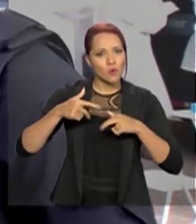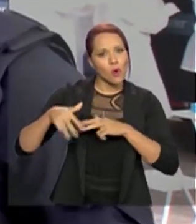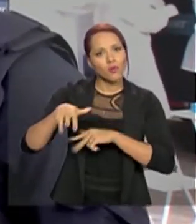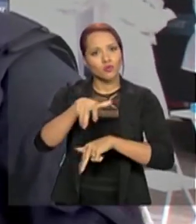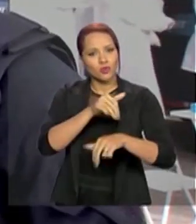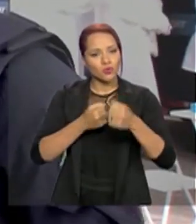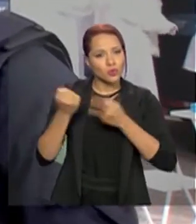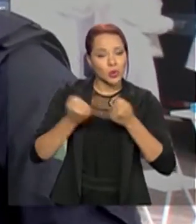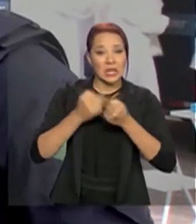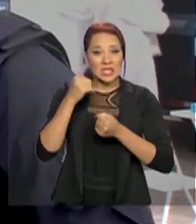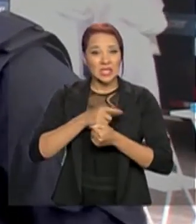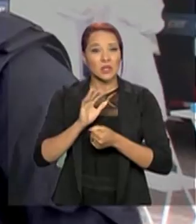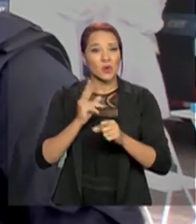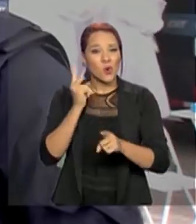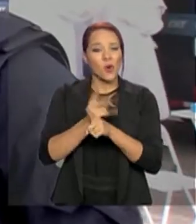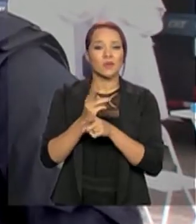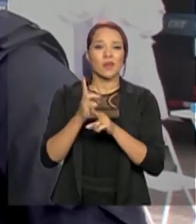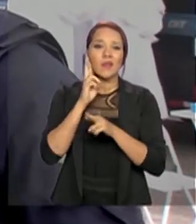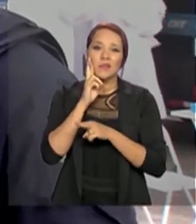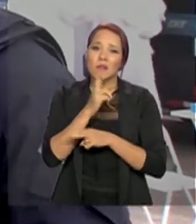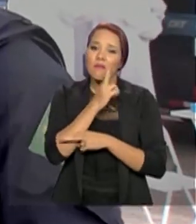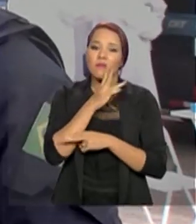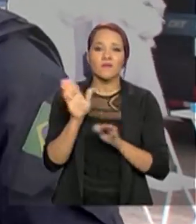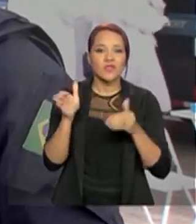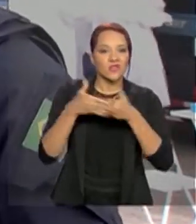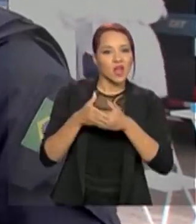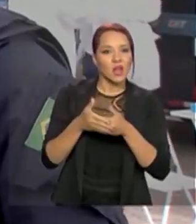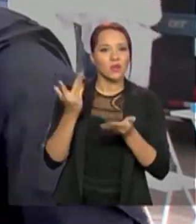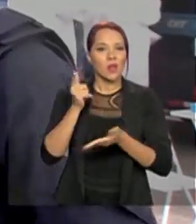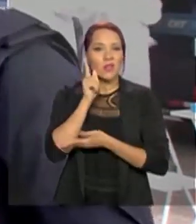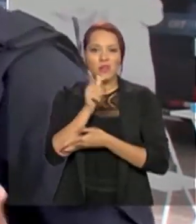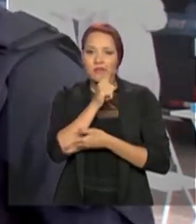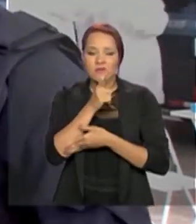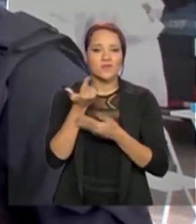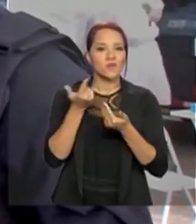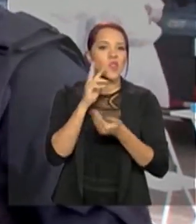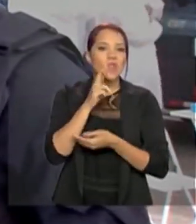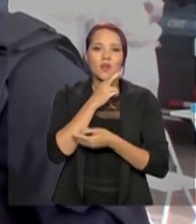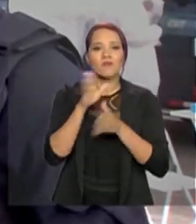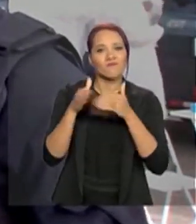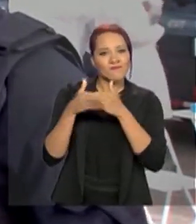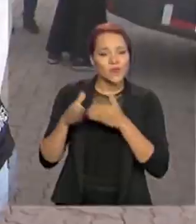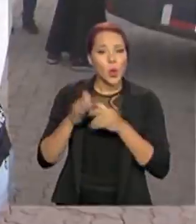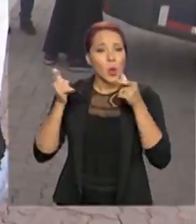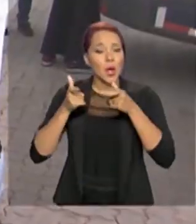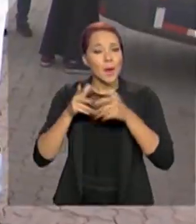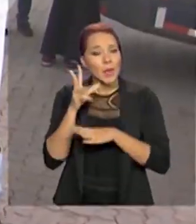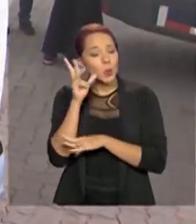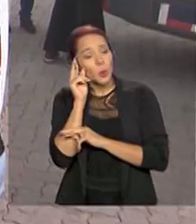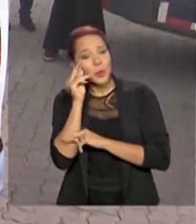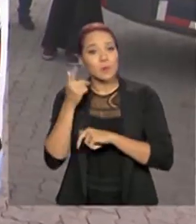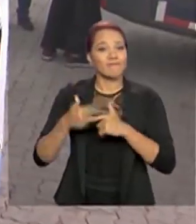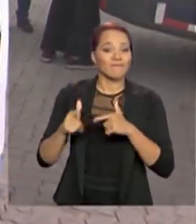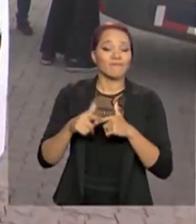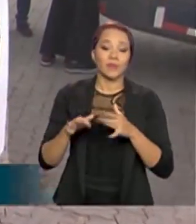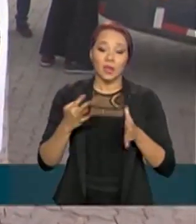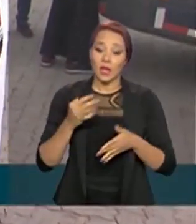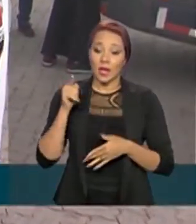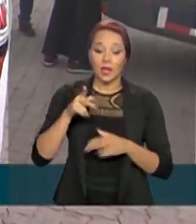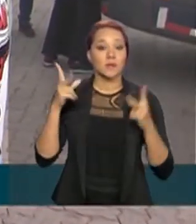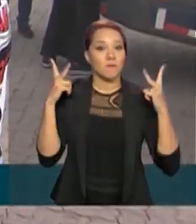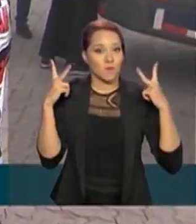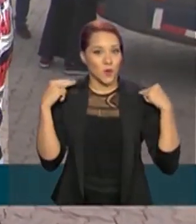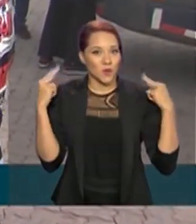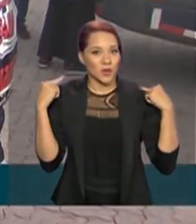encontram restaurantes fechados, borracharias fechadas. Tem dificuldade de encontrar apoios de lugares para pernoitar. Este motorista foi um dos